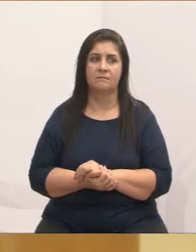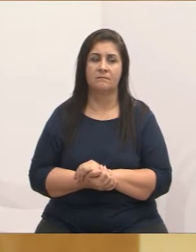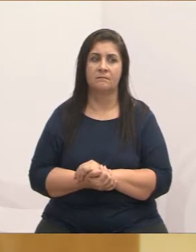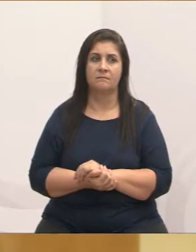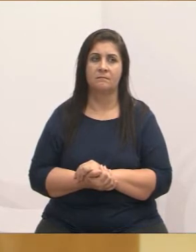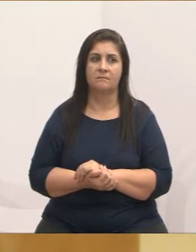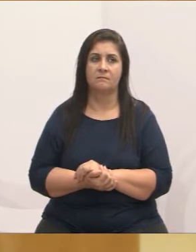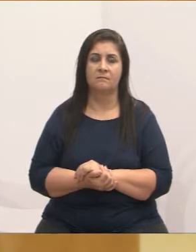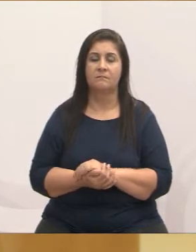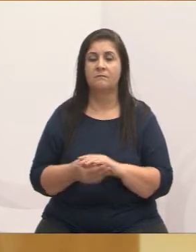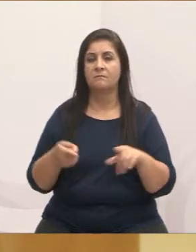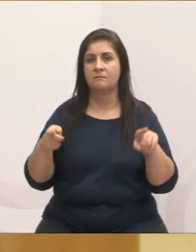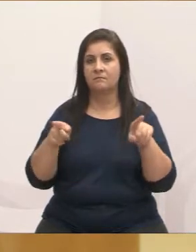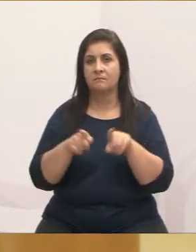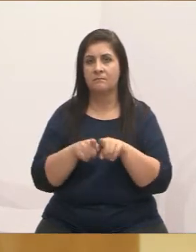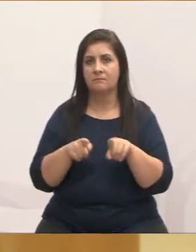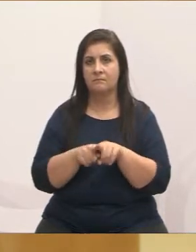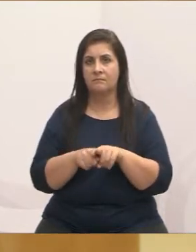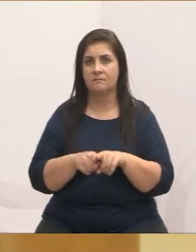Também estive